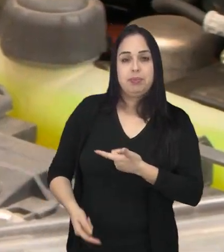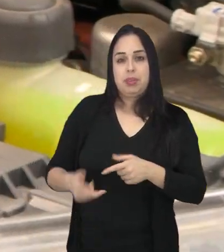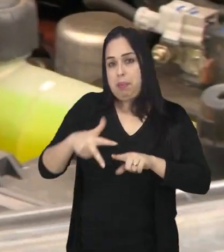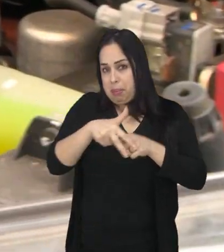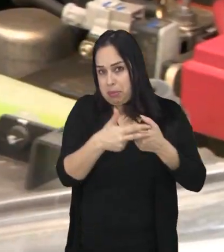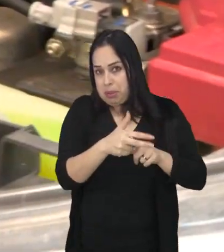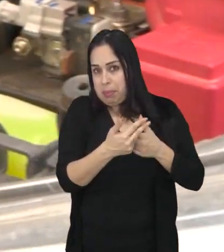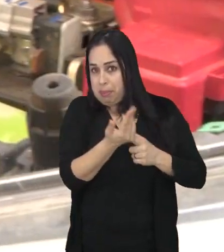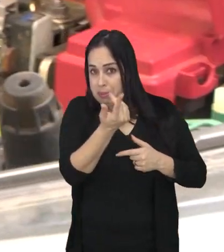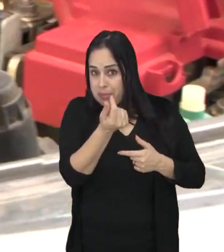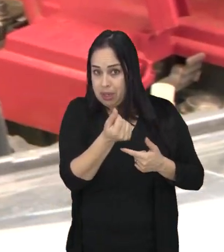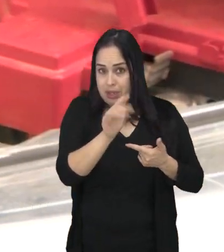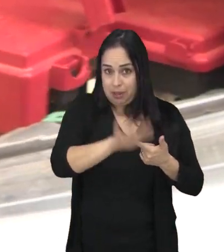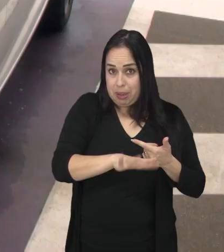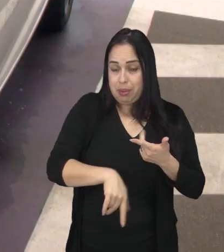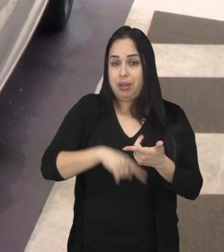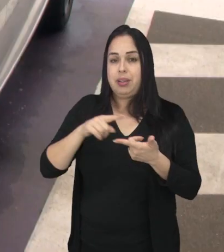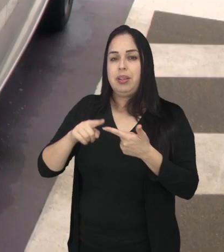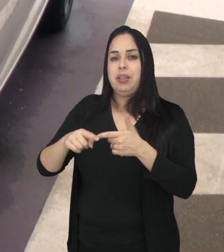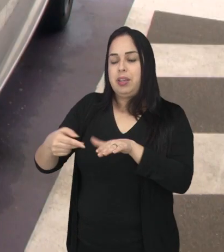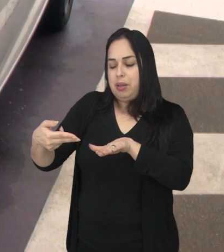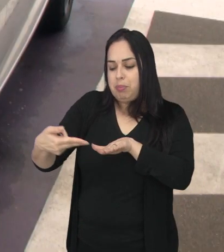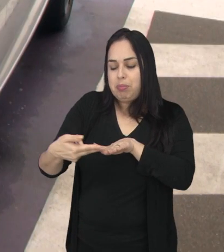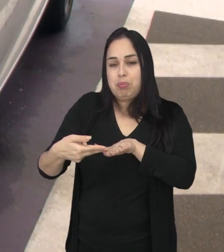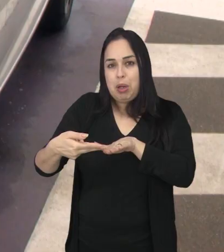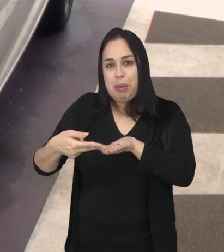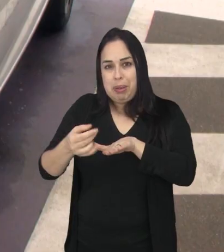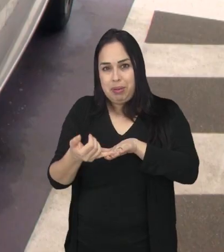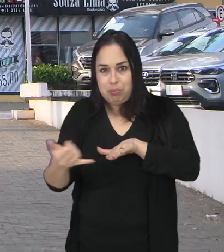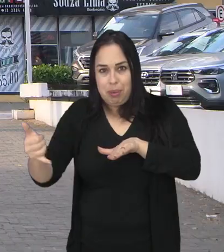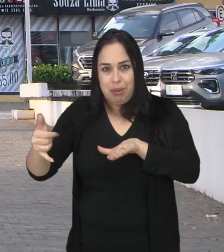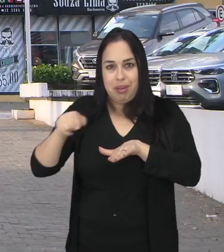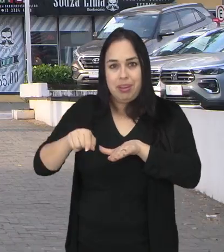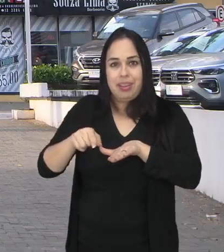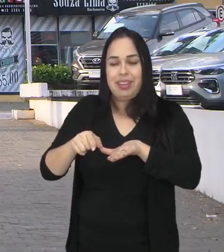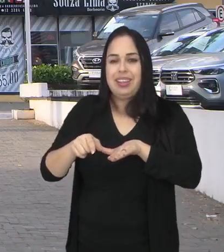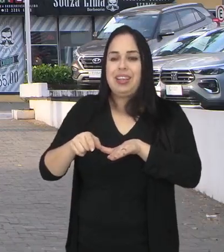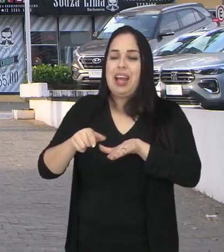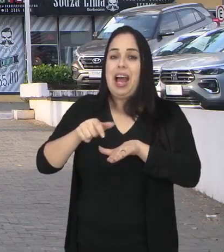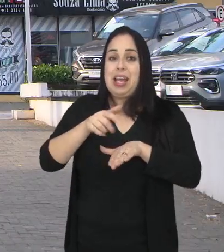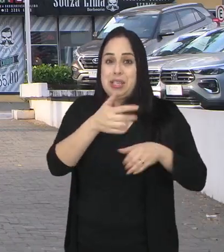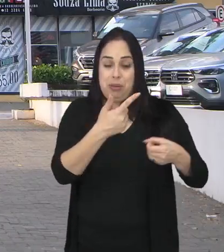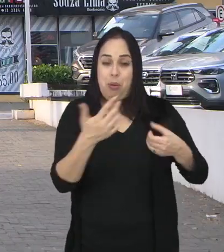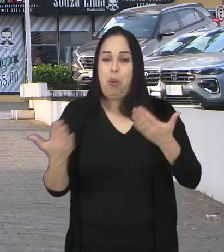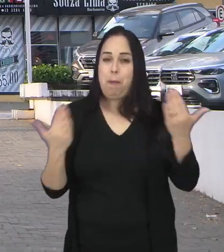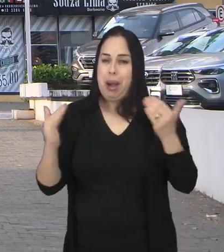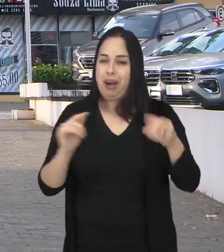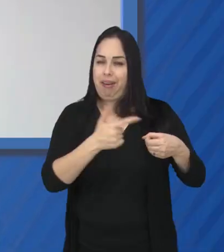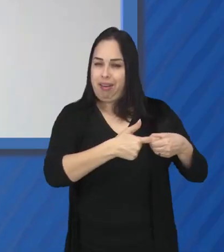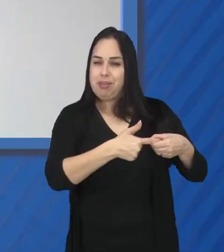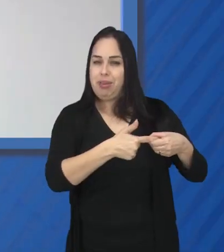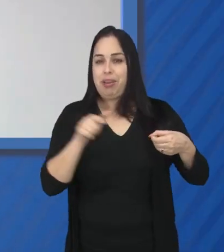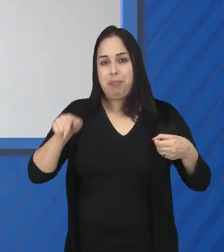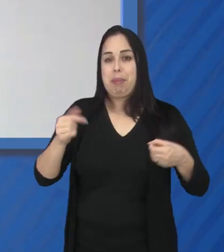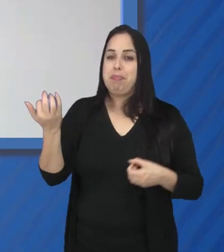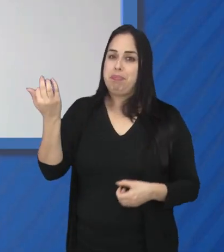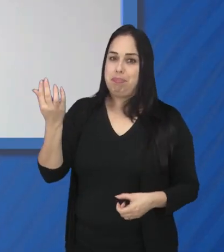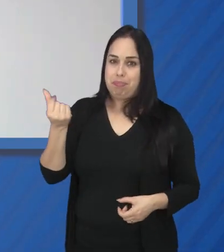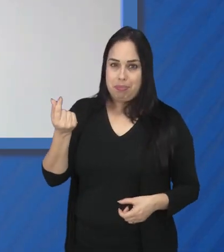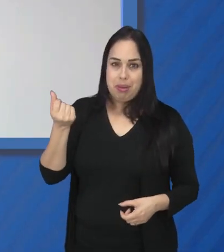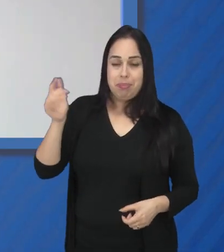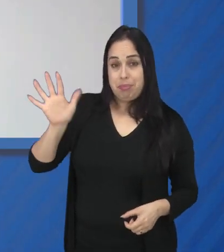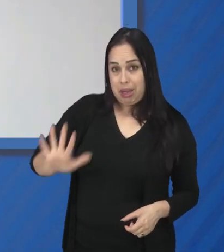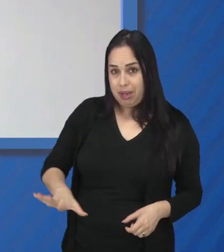manutenção, os custos para manter a bateria cheia causam inveja em quem depende do preço da gasolina. De forma geral,